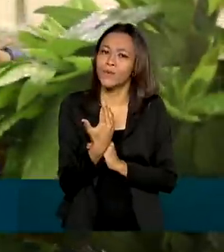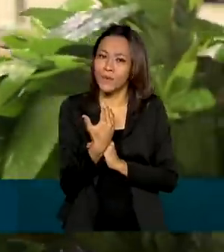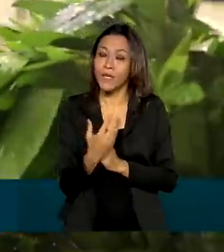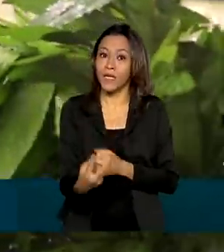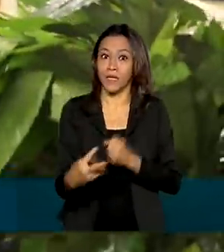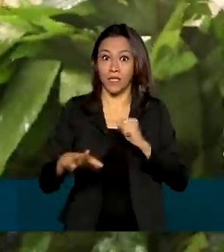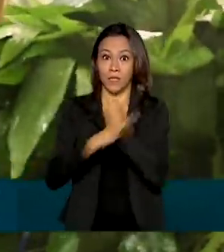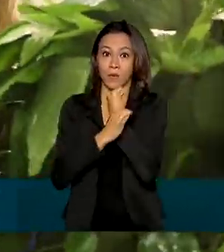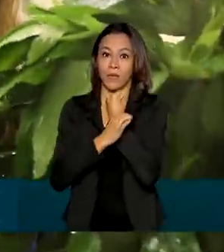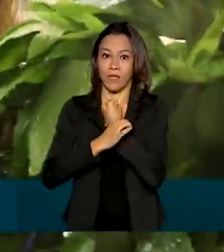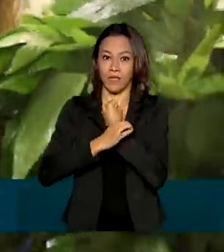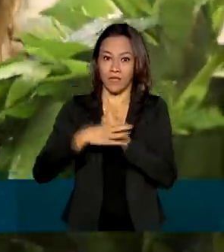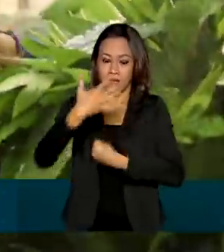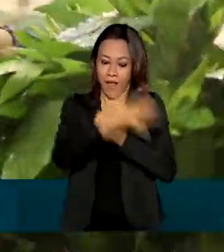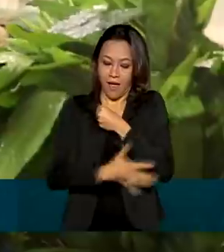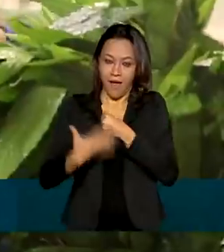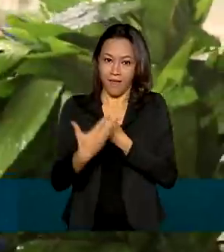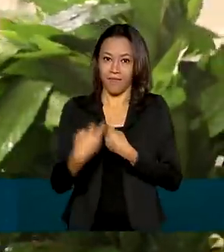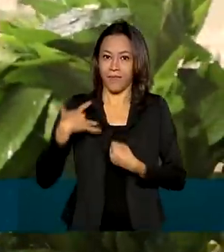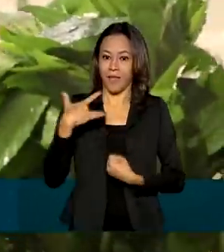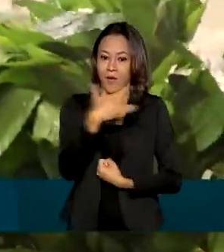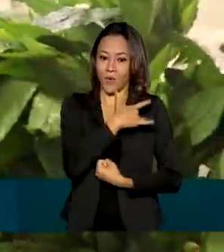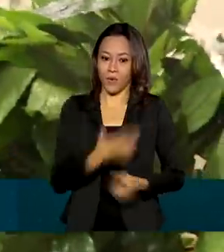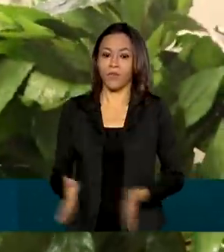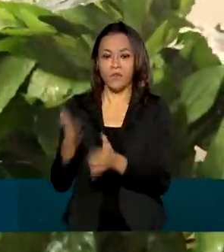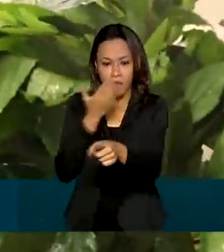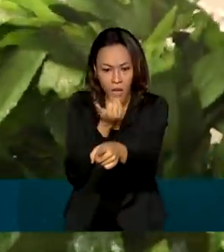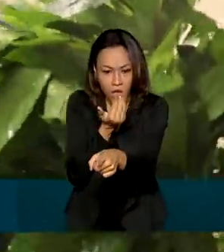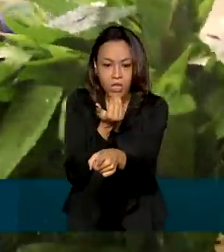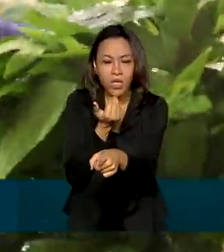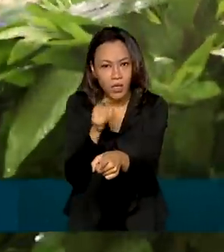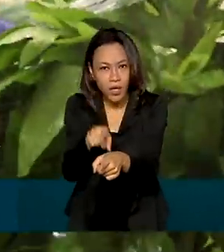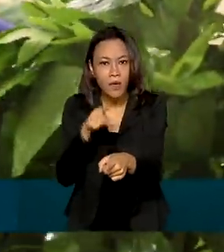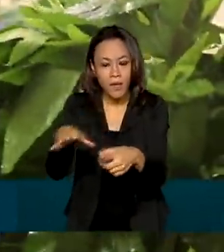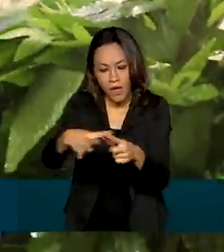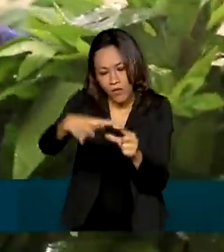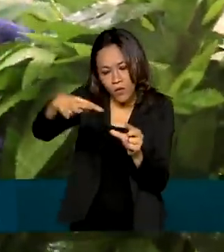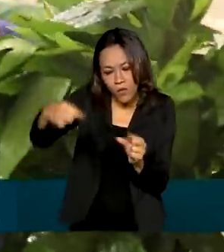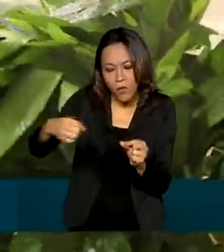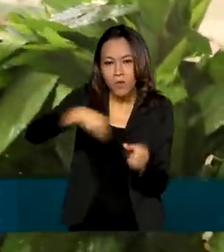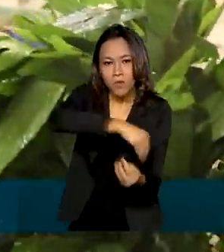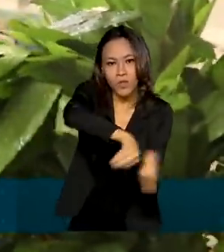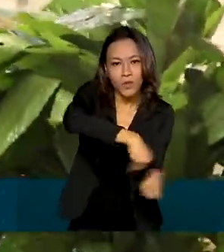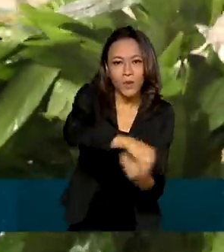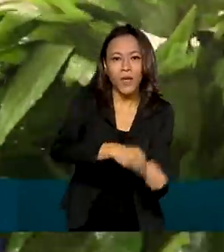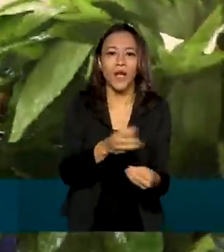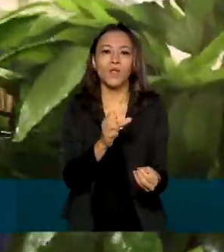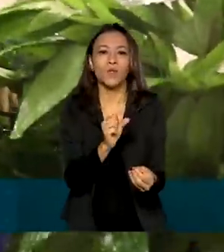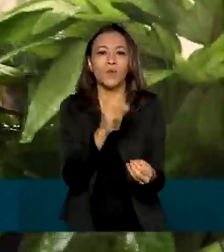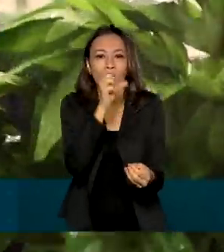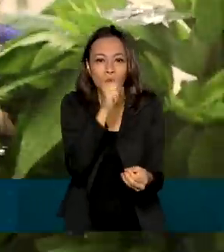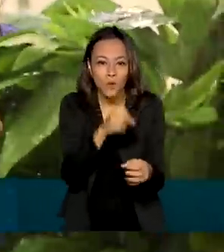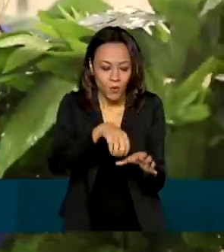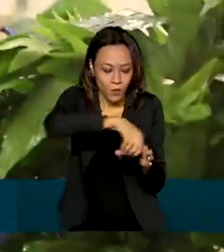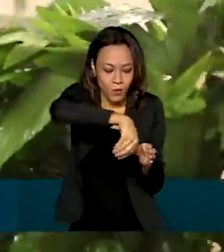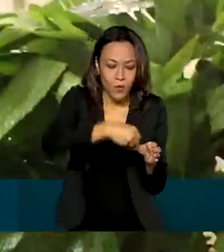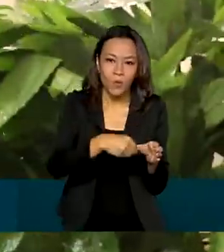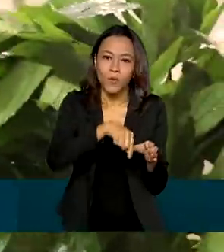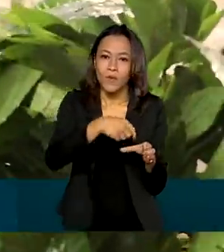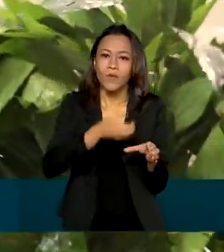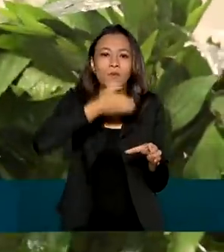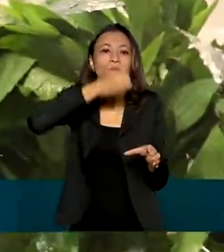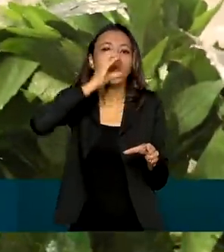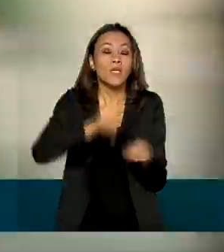pode consumir as folhas e as flores da vinagreira em sucos, saladas e molhos. Outra forma comum de